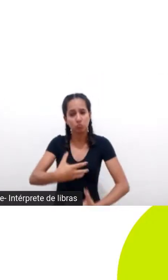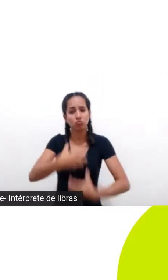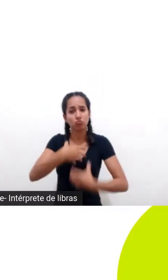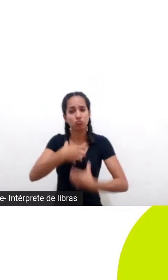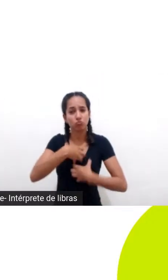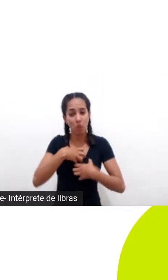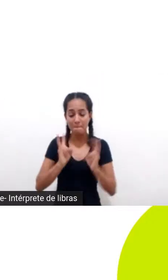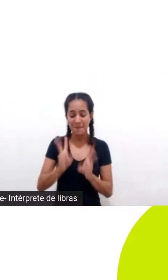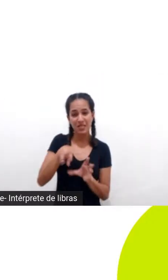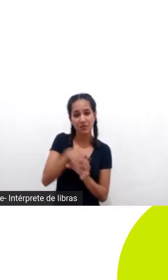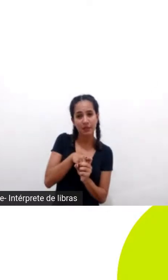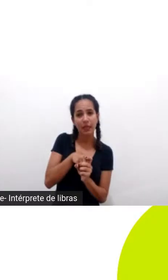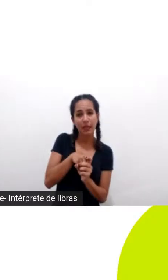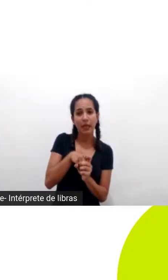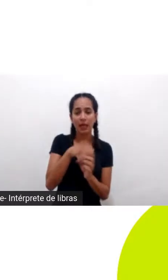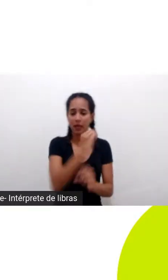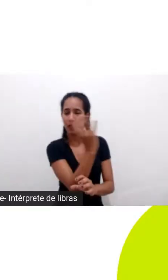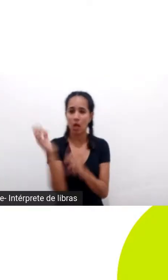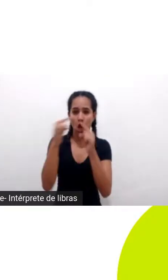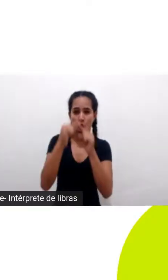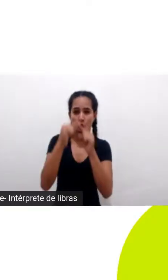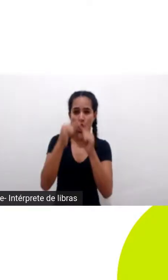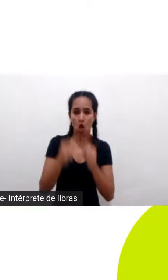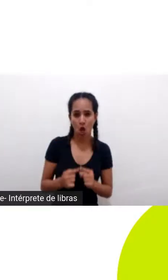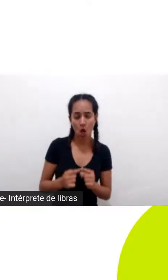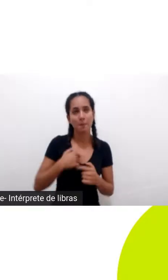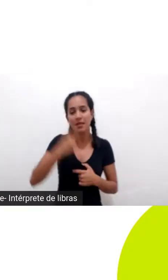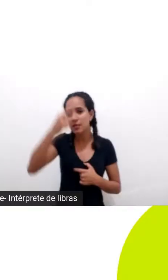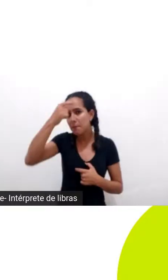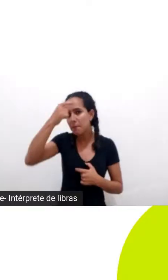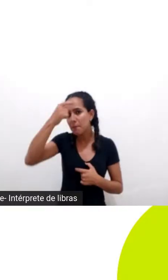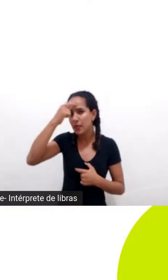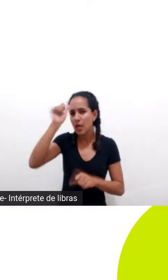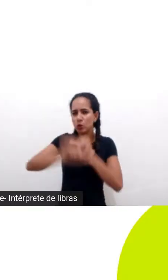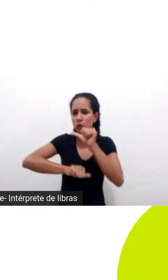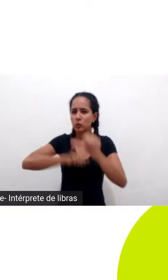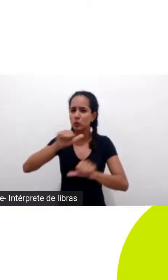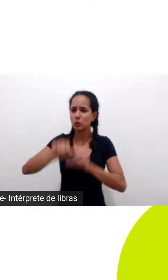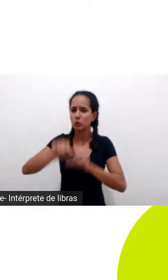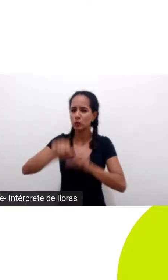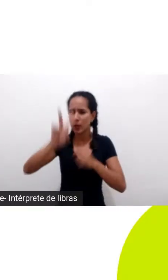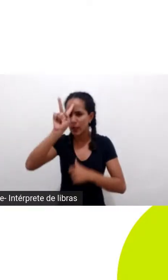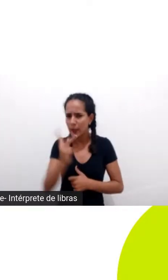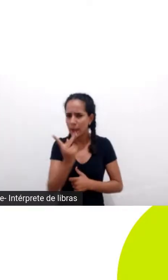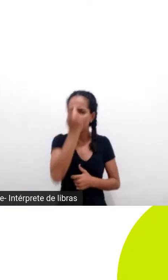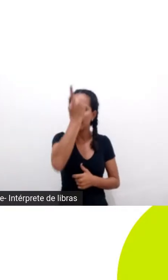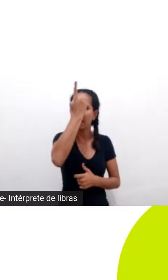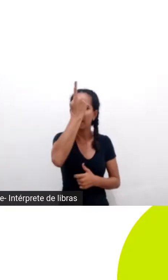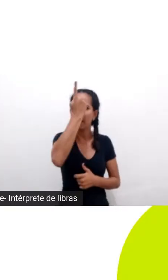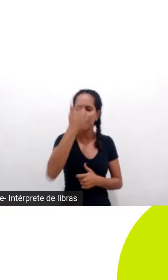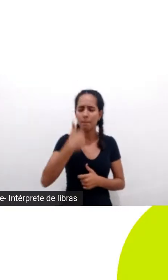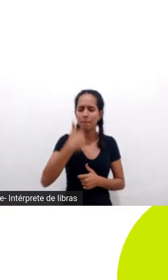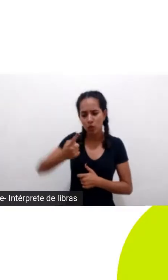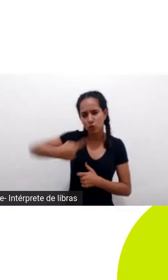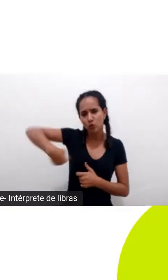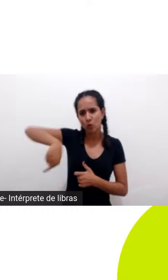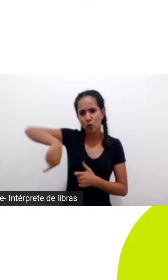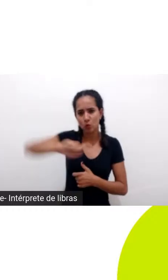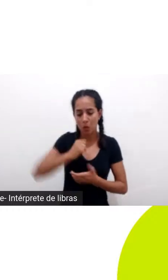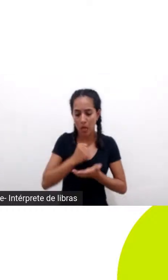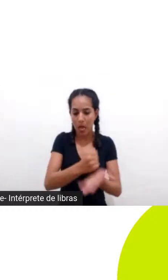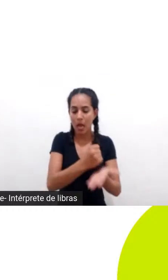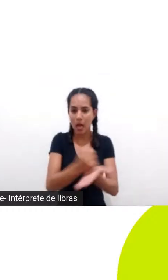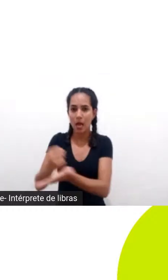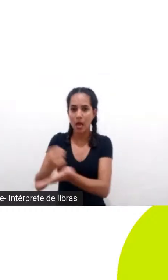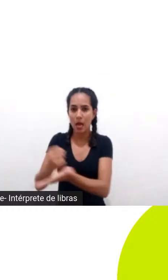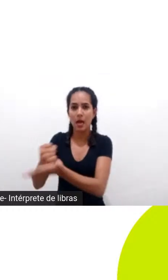e isso significa sair de uma mudança de modelos mentais sair de uma lógica de competição para uma lógica de cooperação sair de uma lógica de